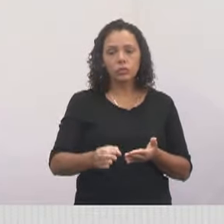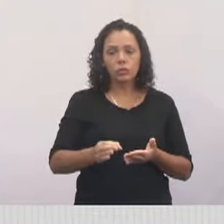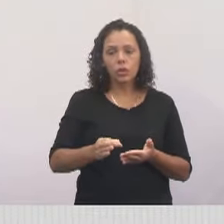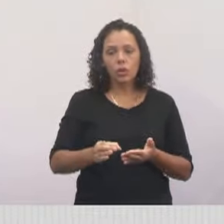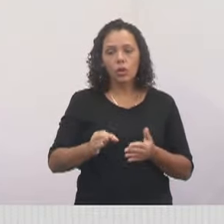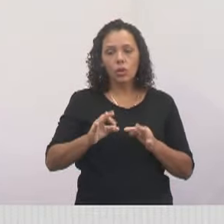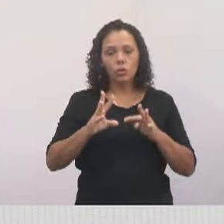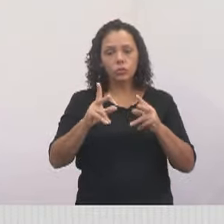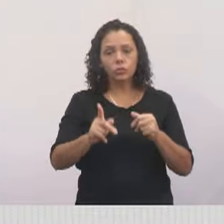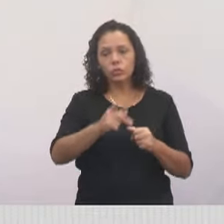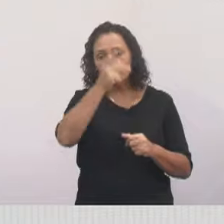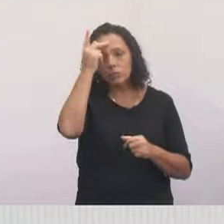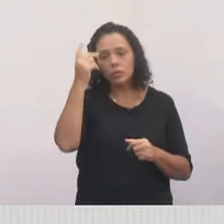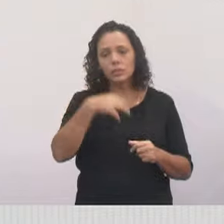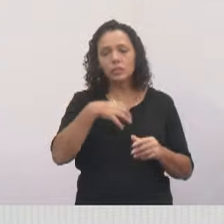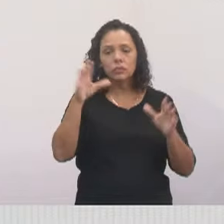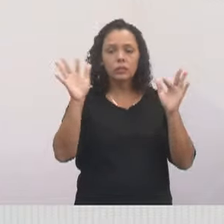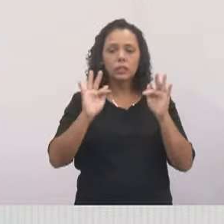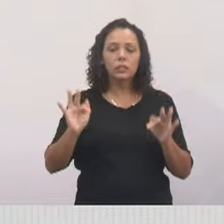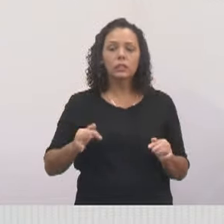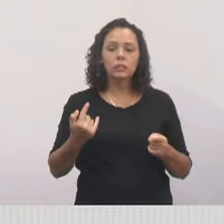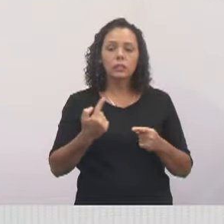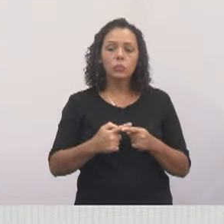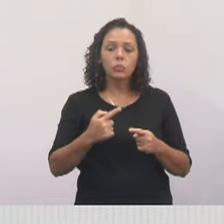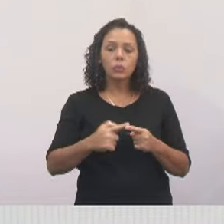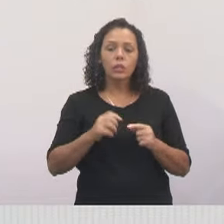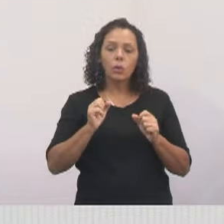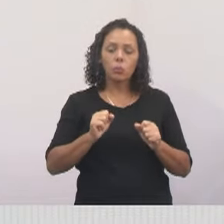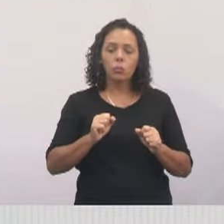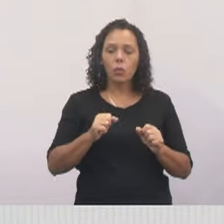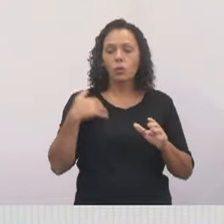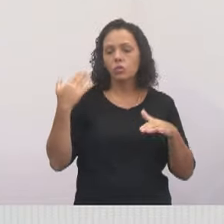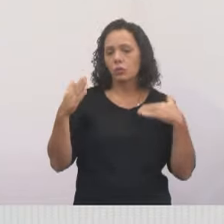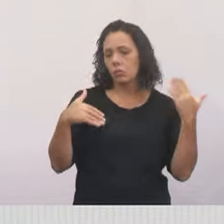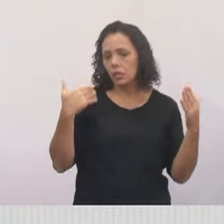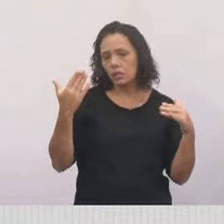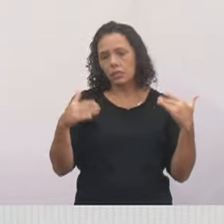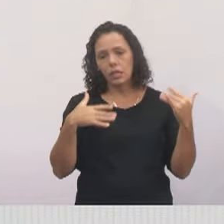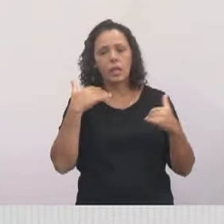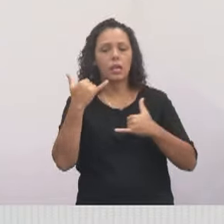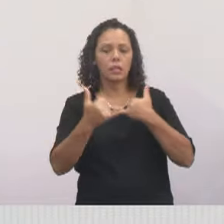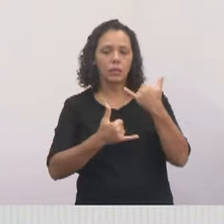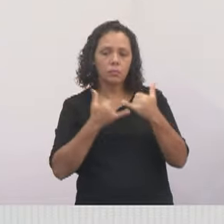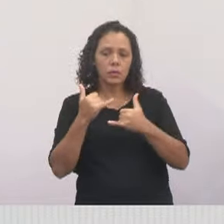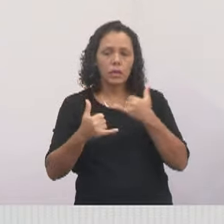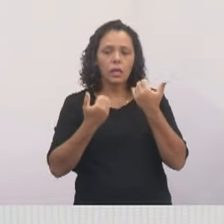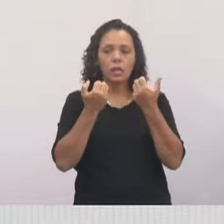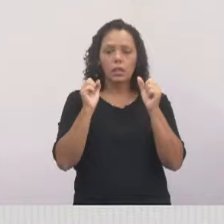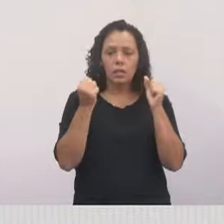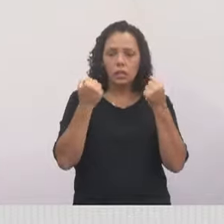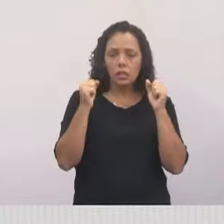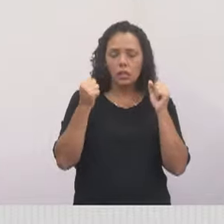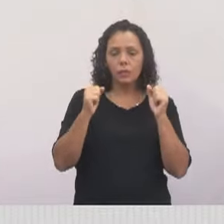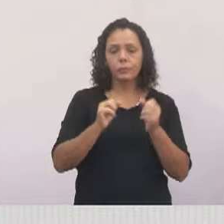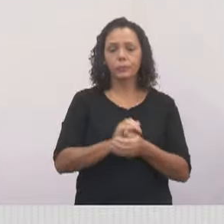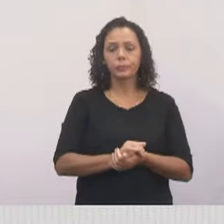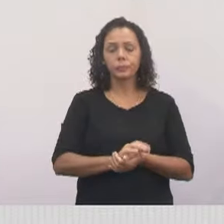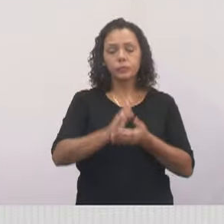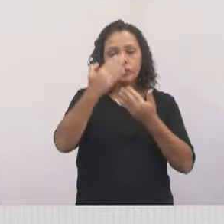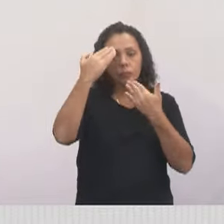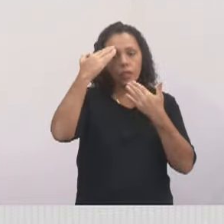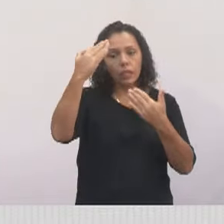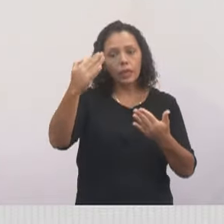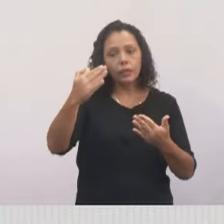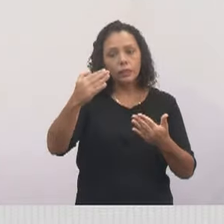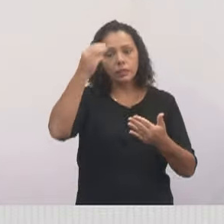onde todo mundo conseguiu ficar feliz, porque vem a academia livre, o parquinho, conseguimos contemplar todo mundo. Eu quero agradecer a